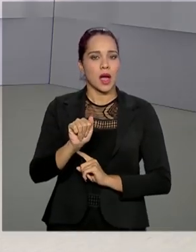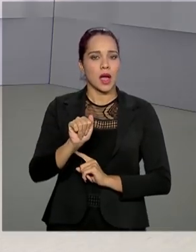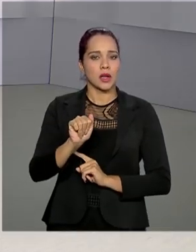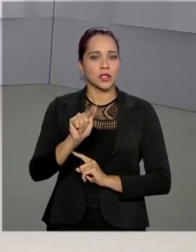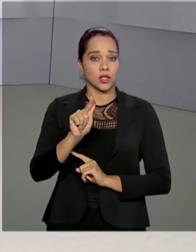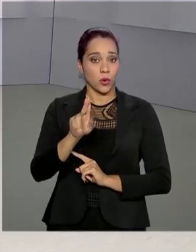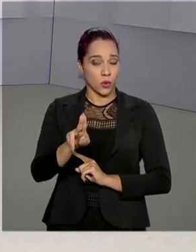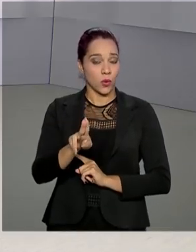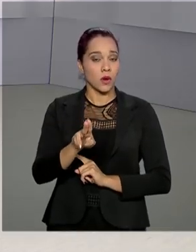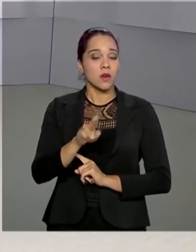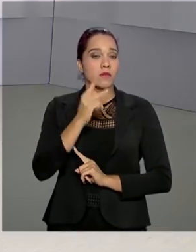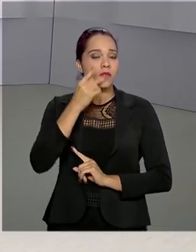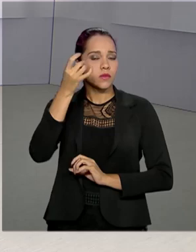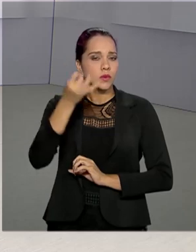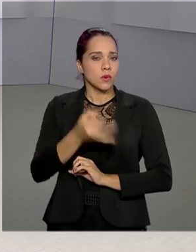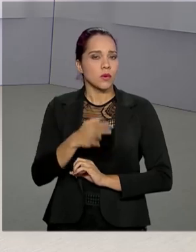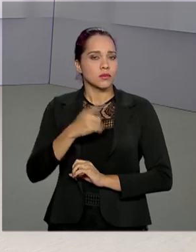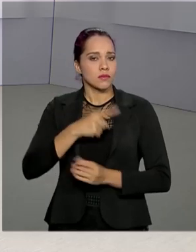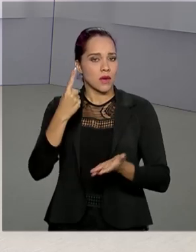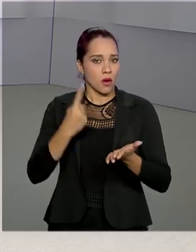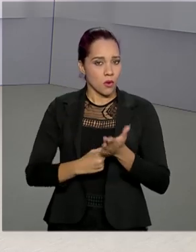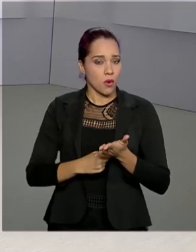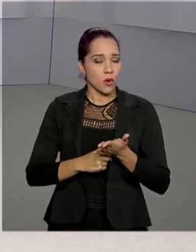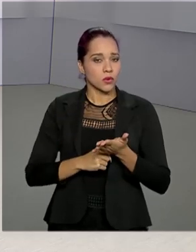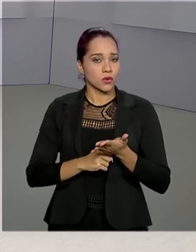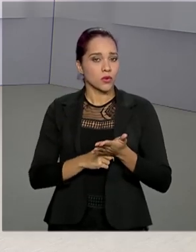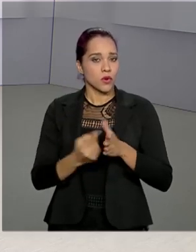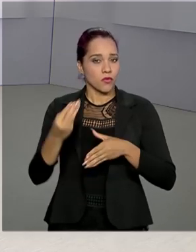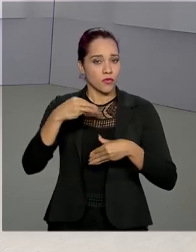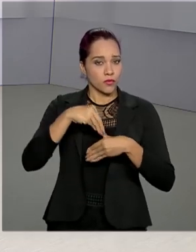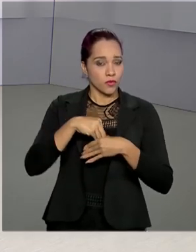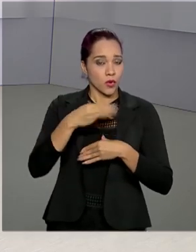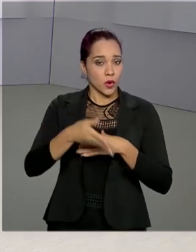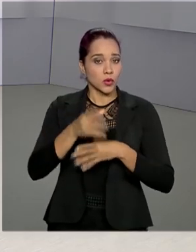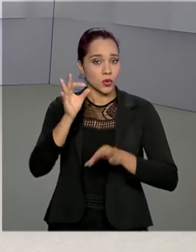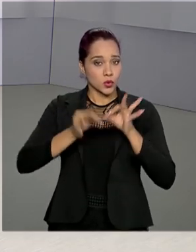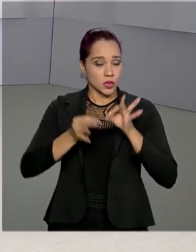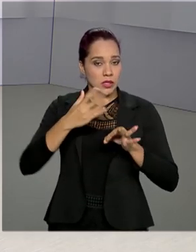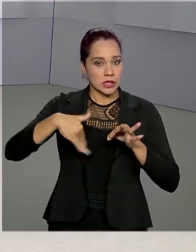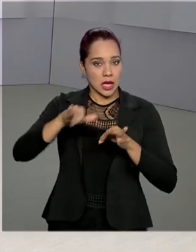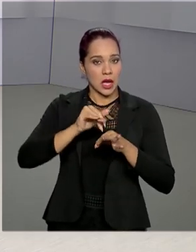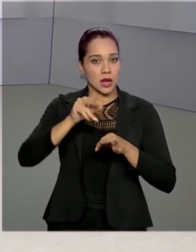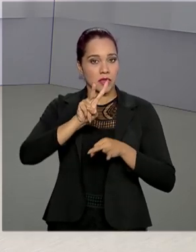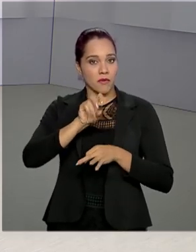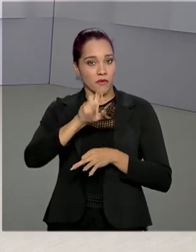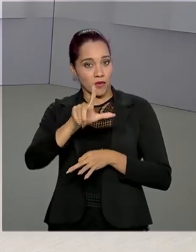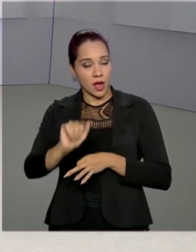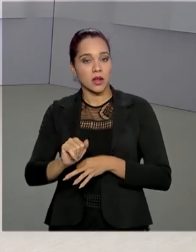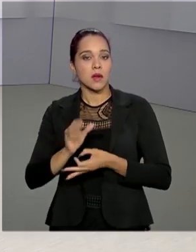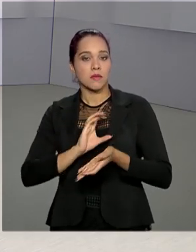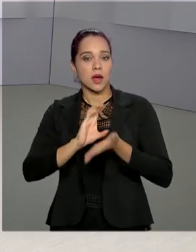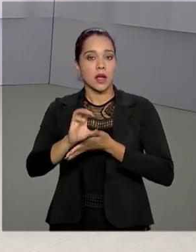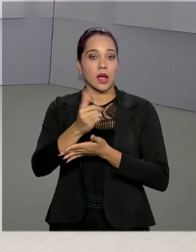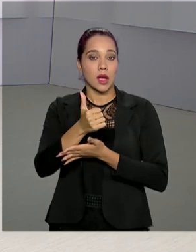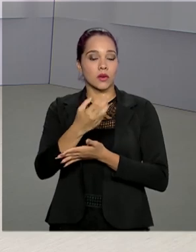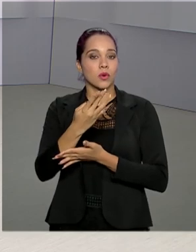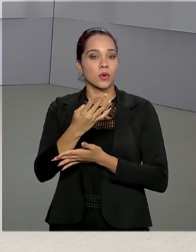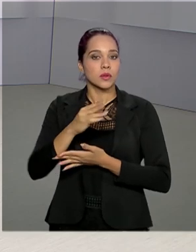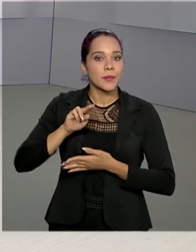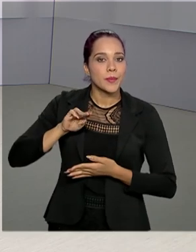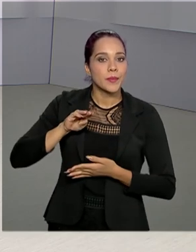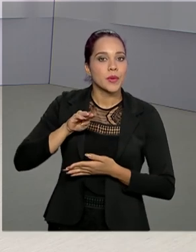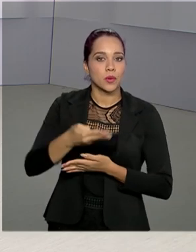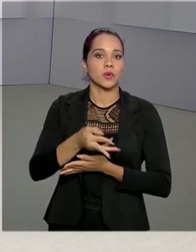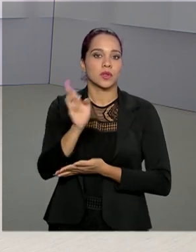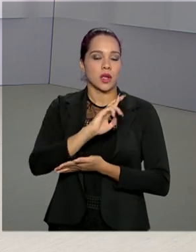a AGU, assegurou por meio de um acordo extrajudicial com a mineradora Vale, o ressarcimento de 14 milhões de reais aos